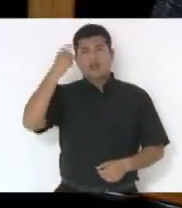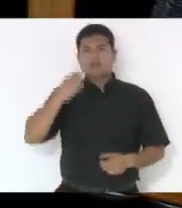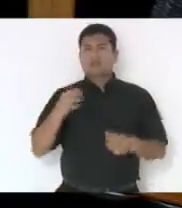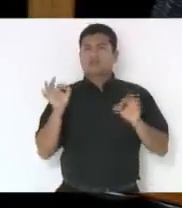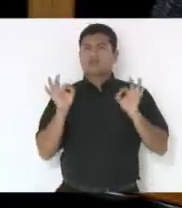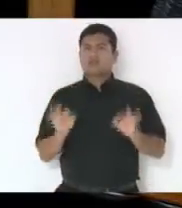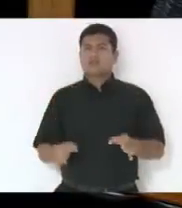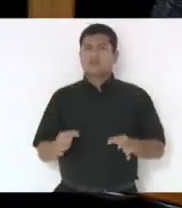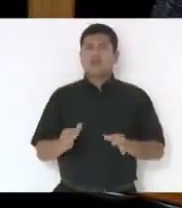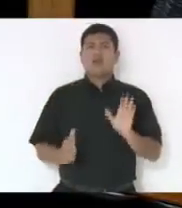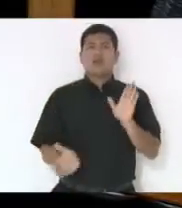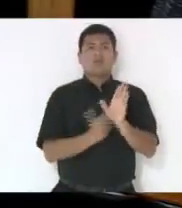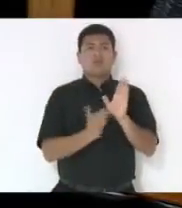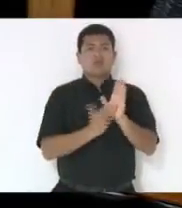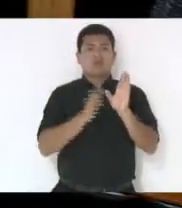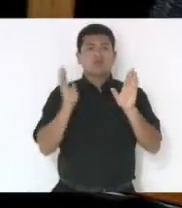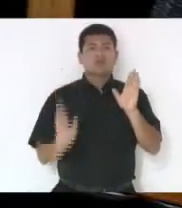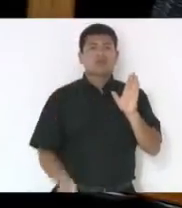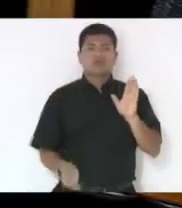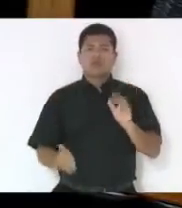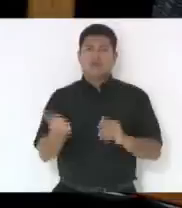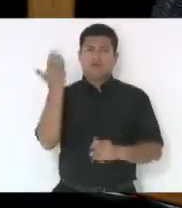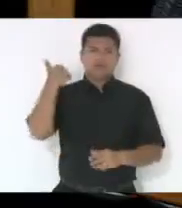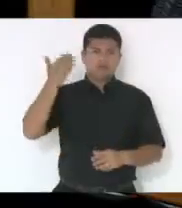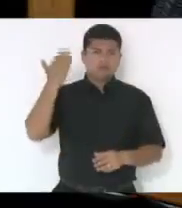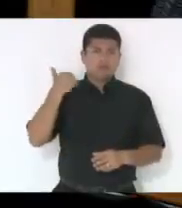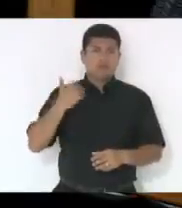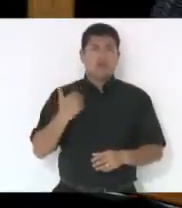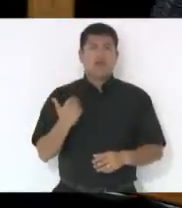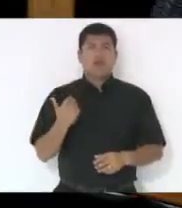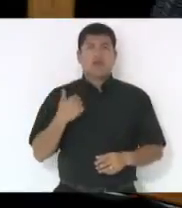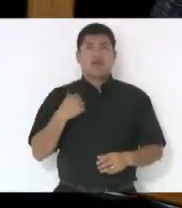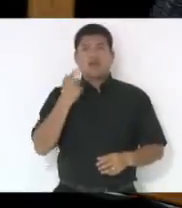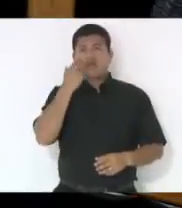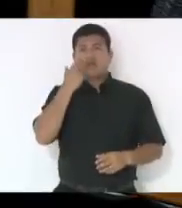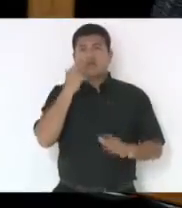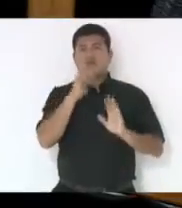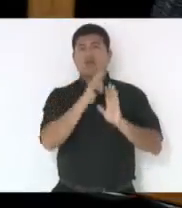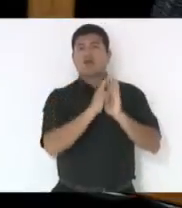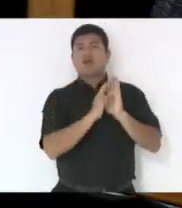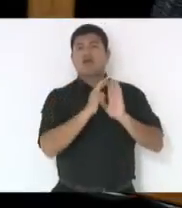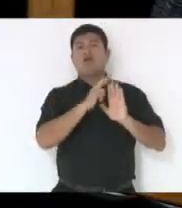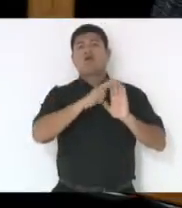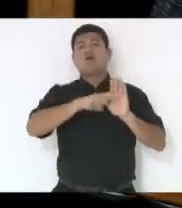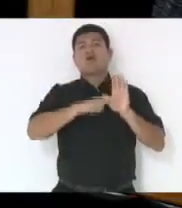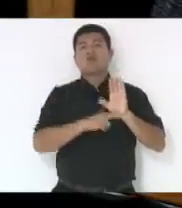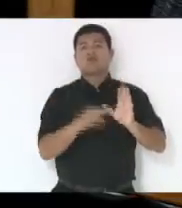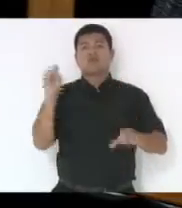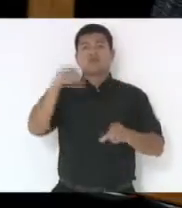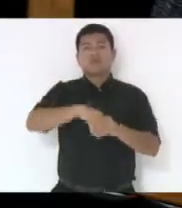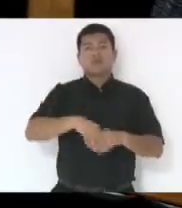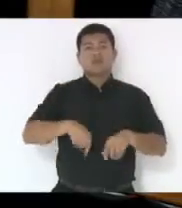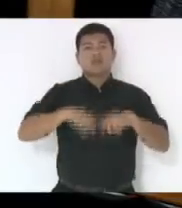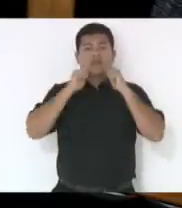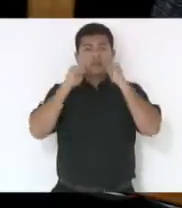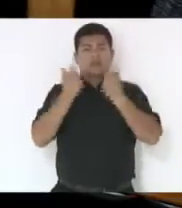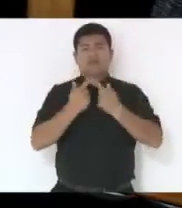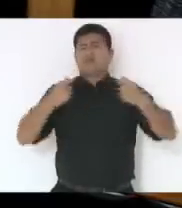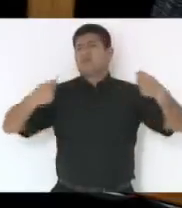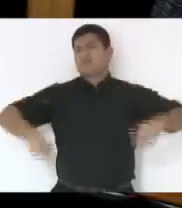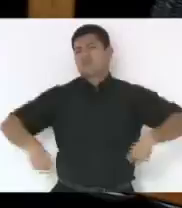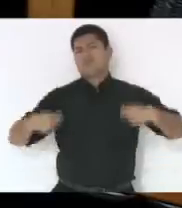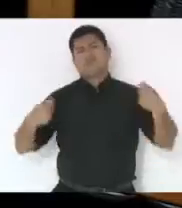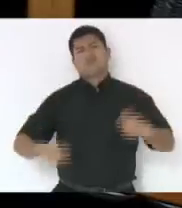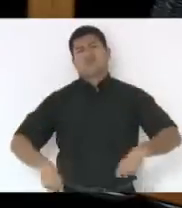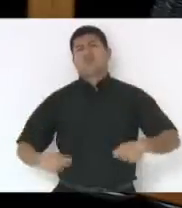propôs, há um tempo atrás, rever o regimento interno dessa casa, João. E precisa. passou,